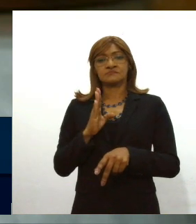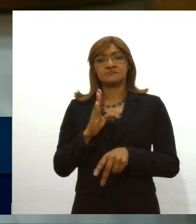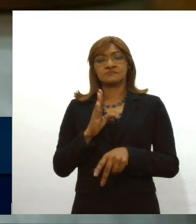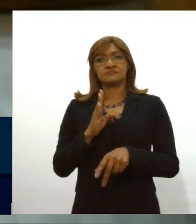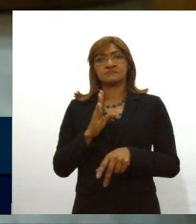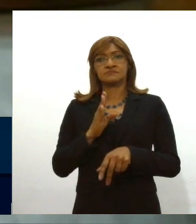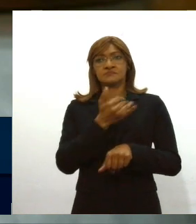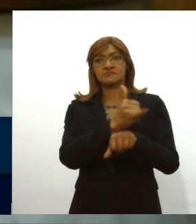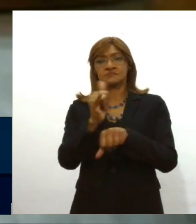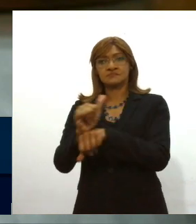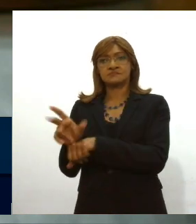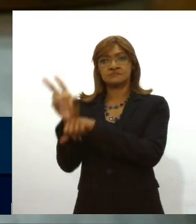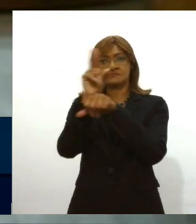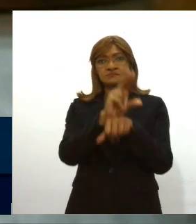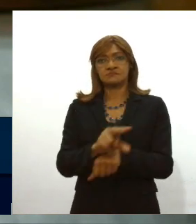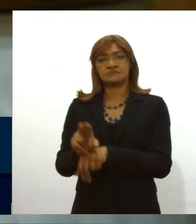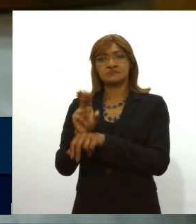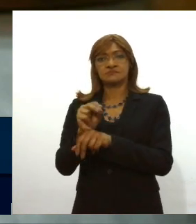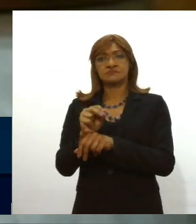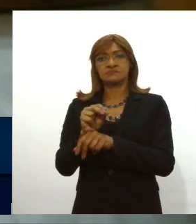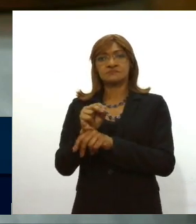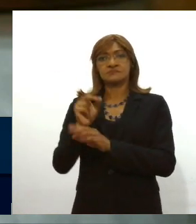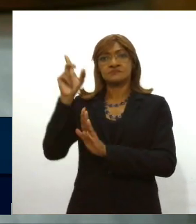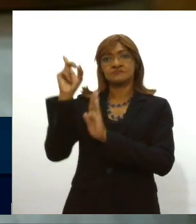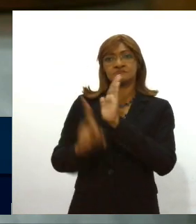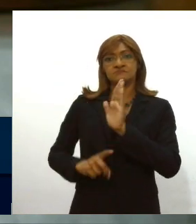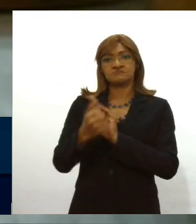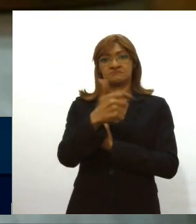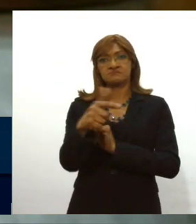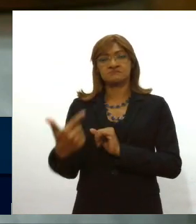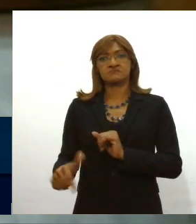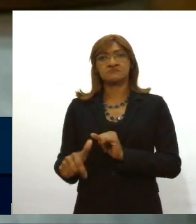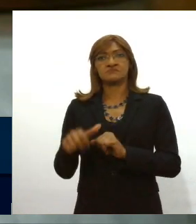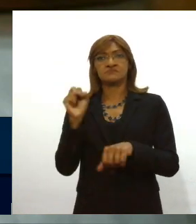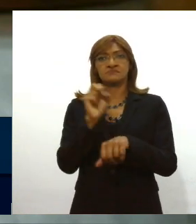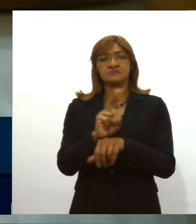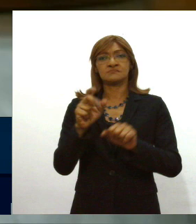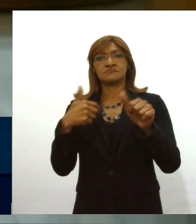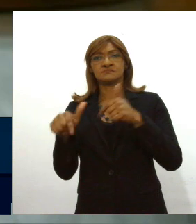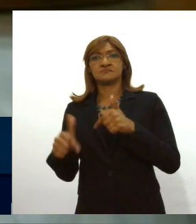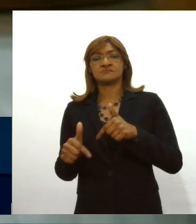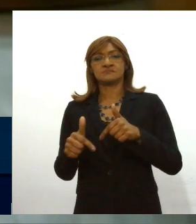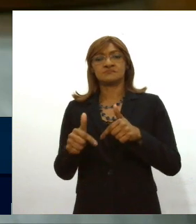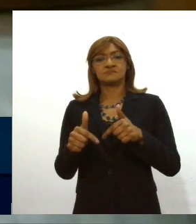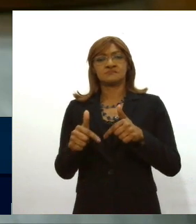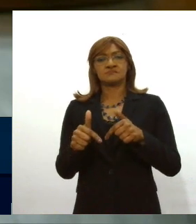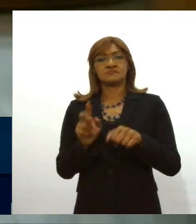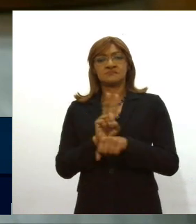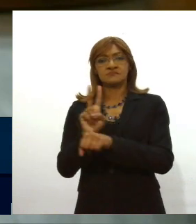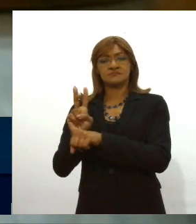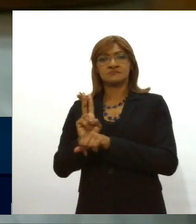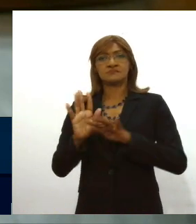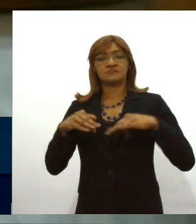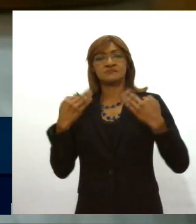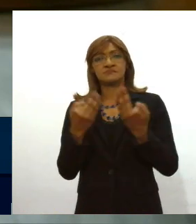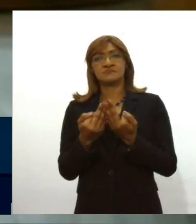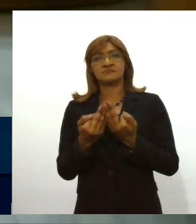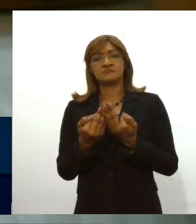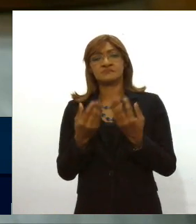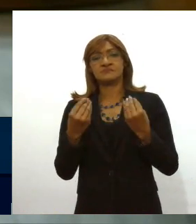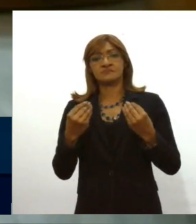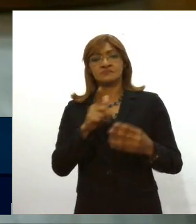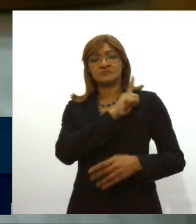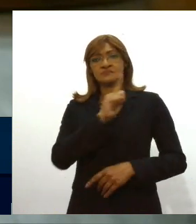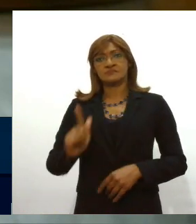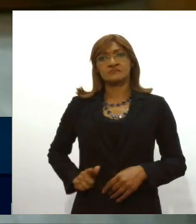perdendo seus direitos fundamentais de liberdade de poder trabalhar de poder gerar emprego gerar renda de poder cuidar das nossas famílias enquanto